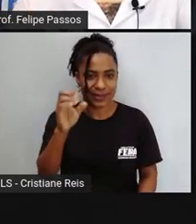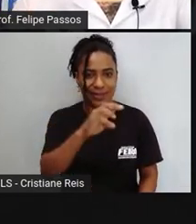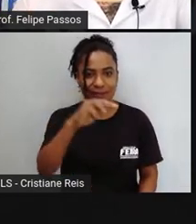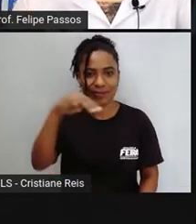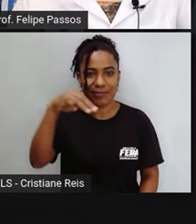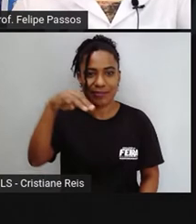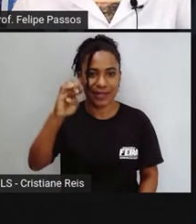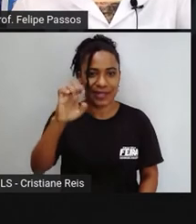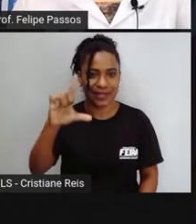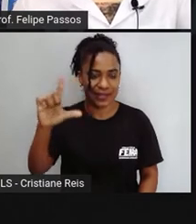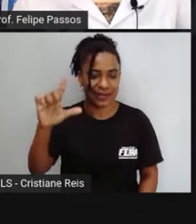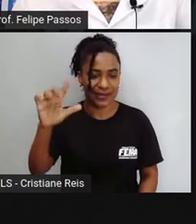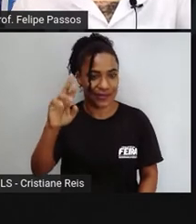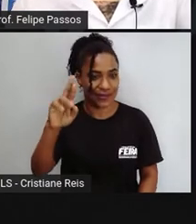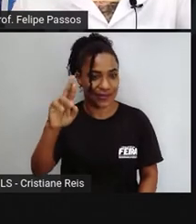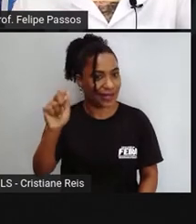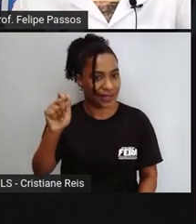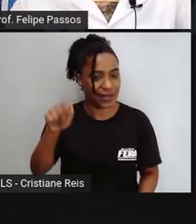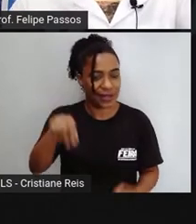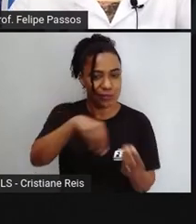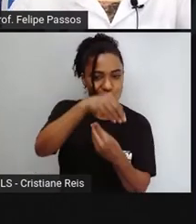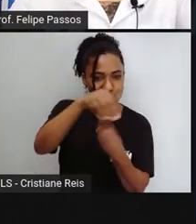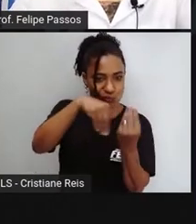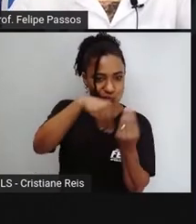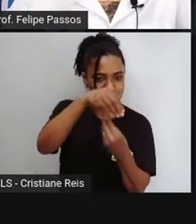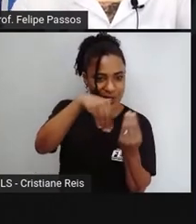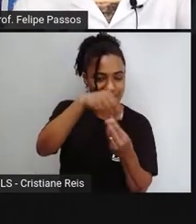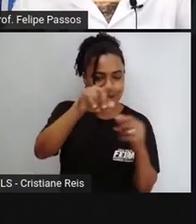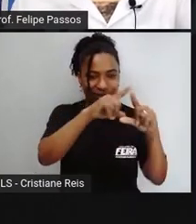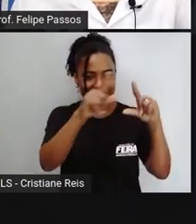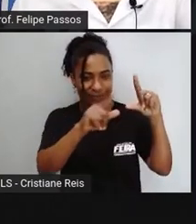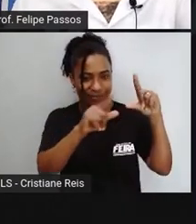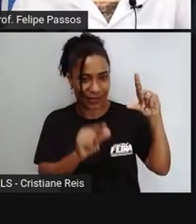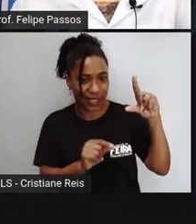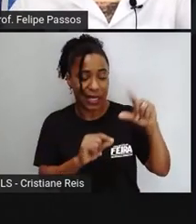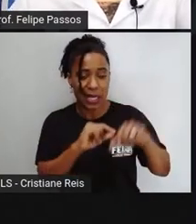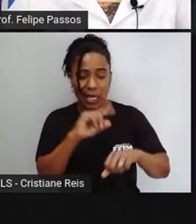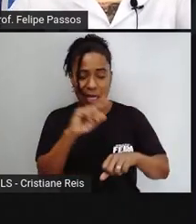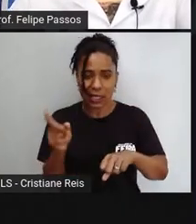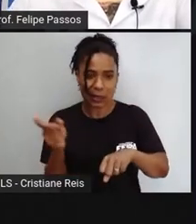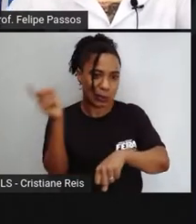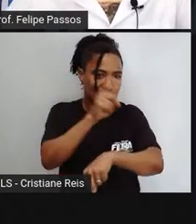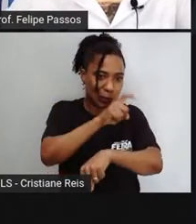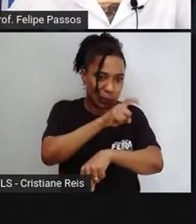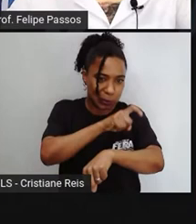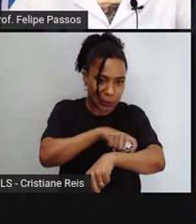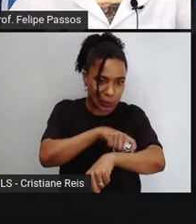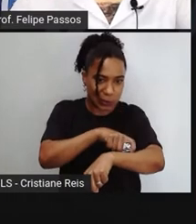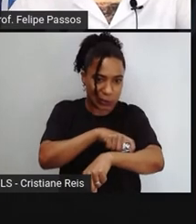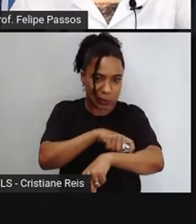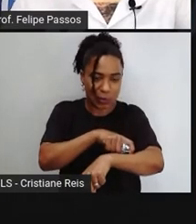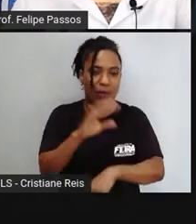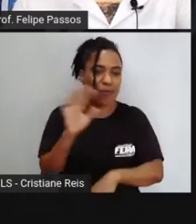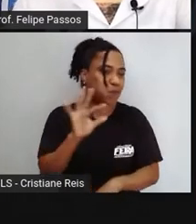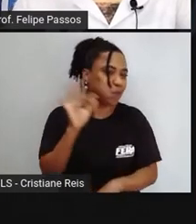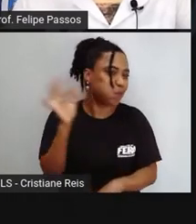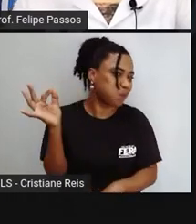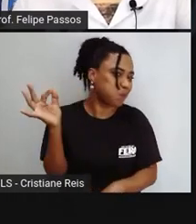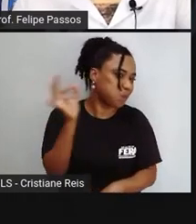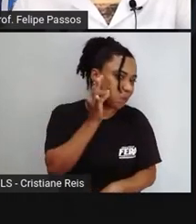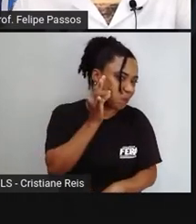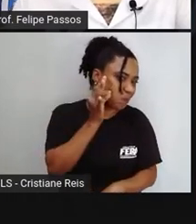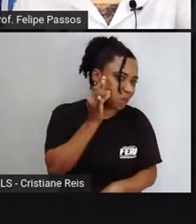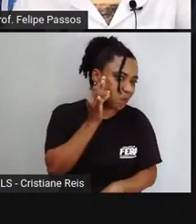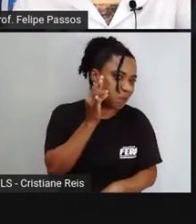ela é híbrida, né? E, quando ela pica uma pessoa, vai causar dor local. Então, é um local que vai ficar doendo